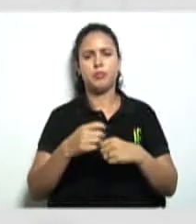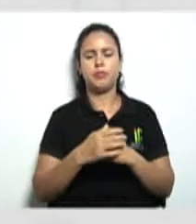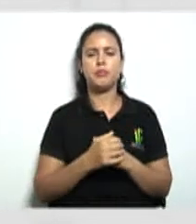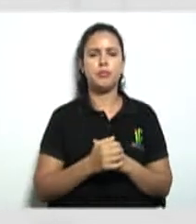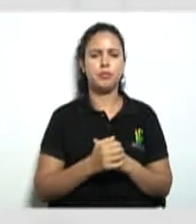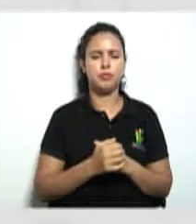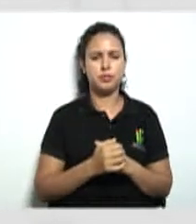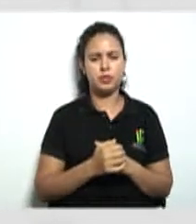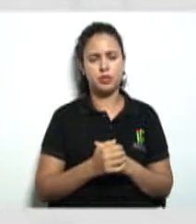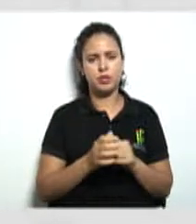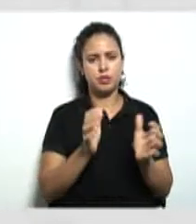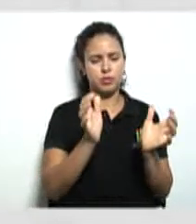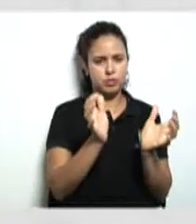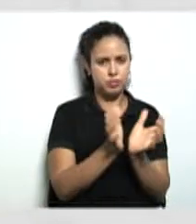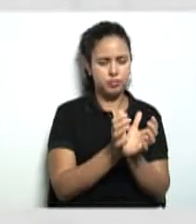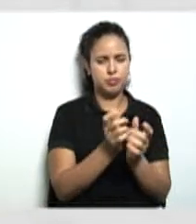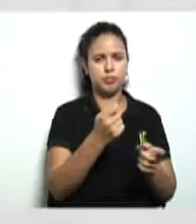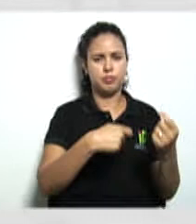fiscal